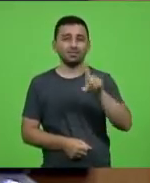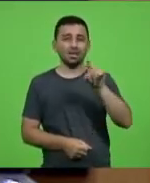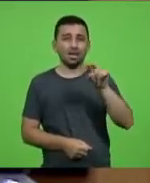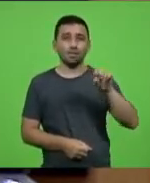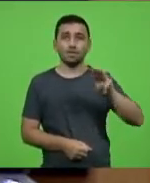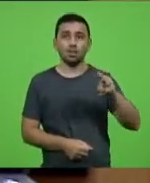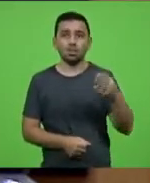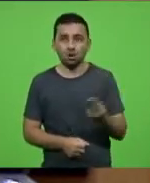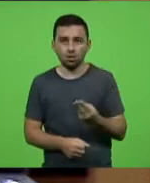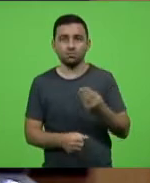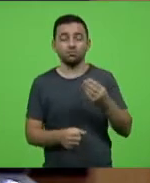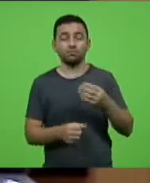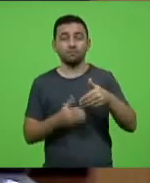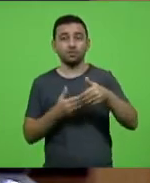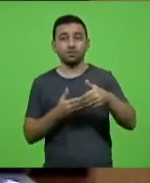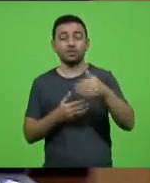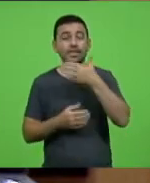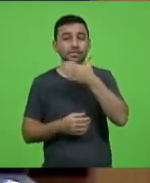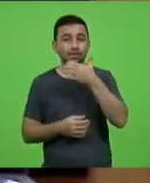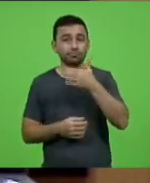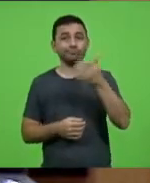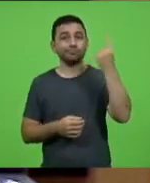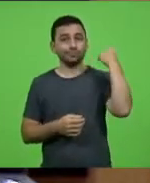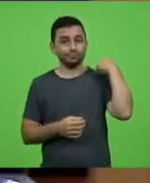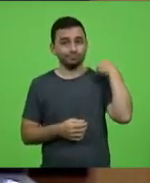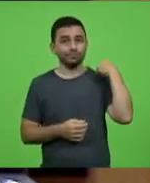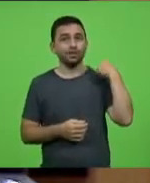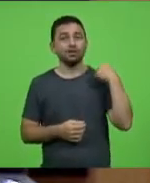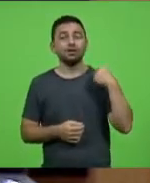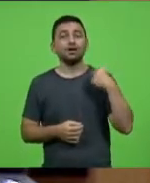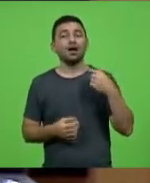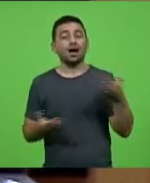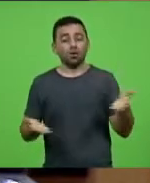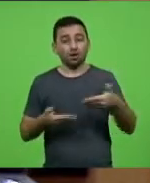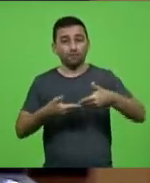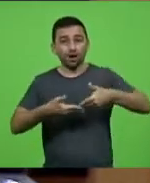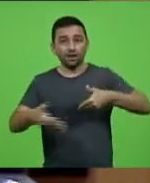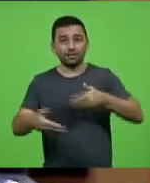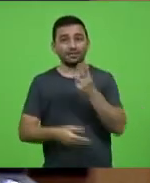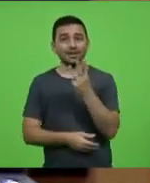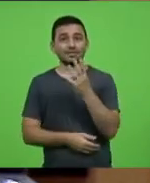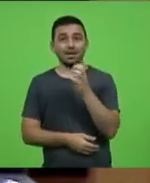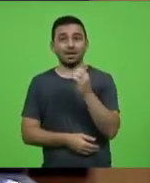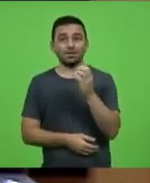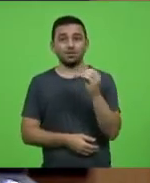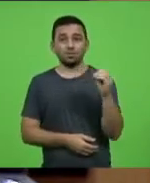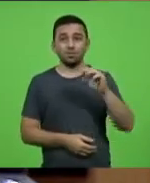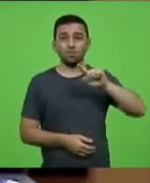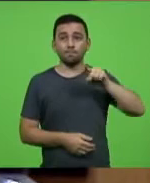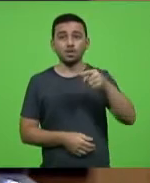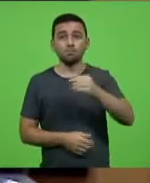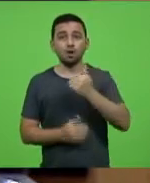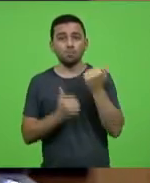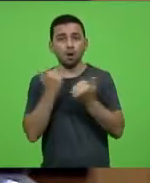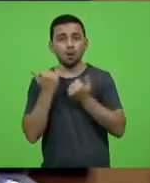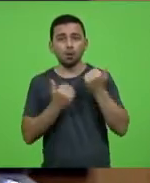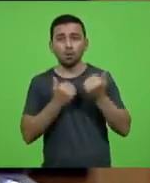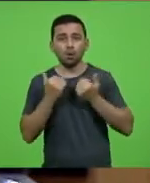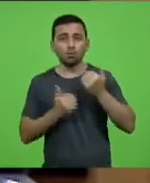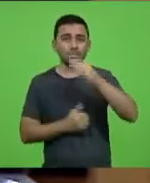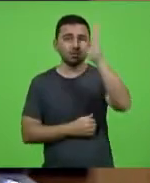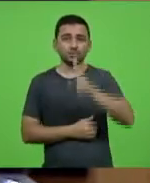população. E vê, nós estamos chegando a 300 mil mortos no país,